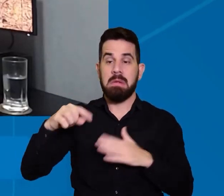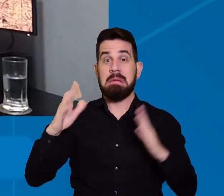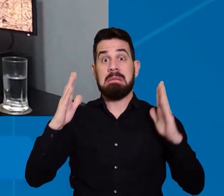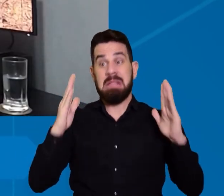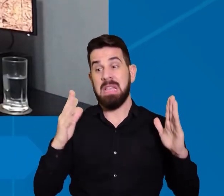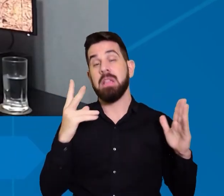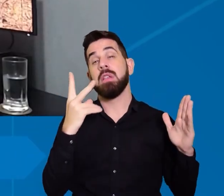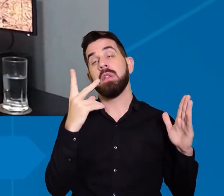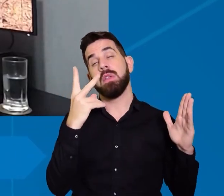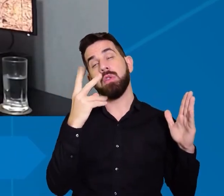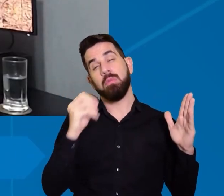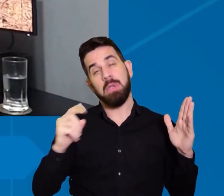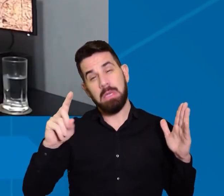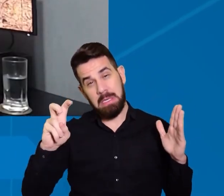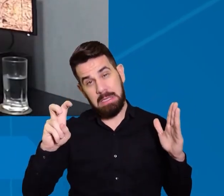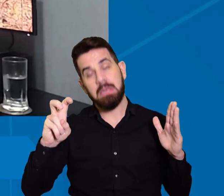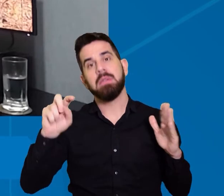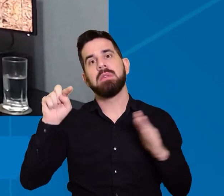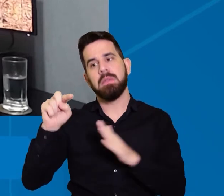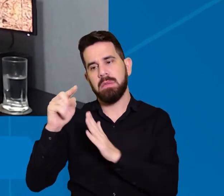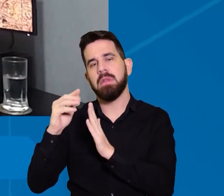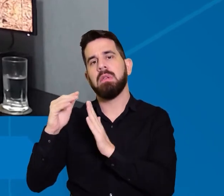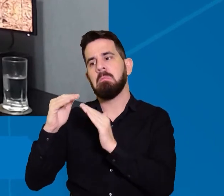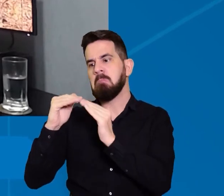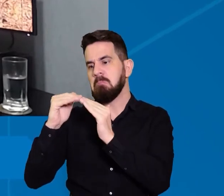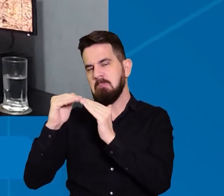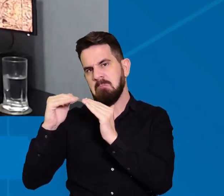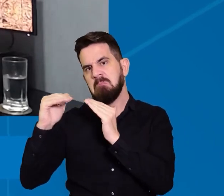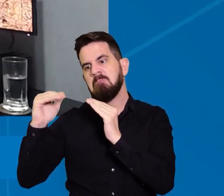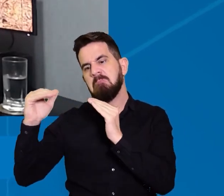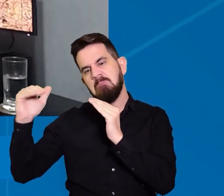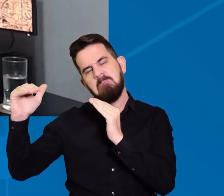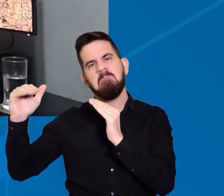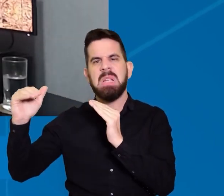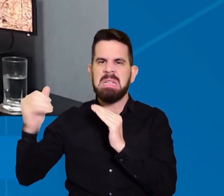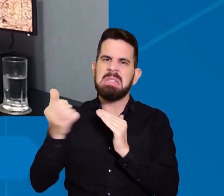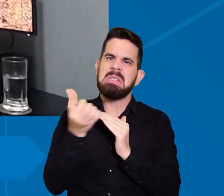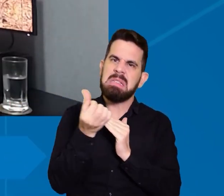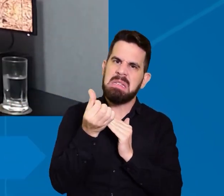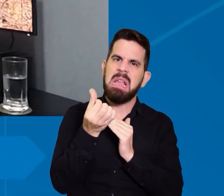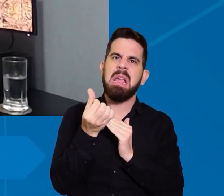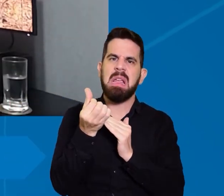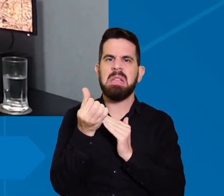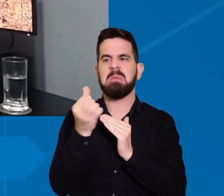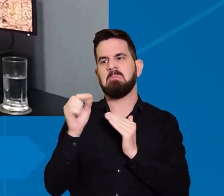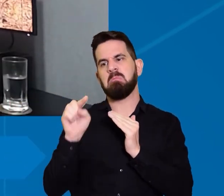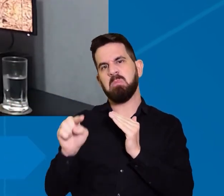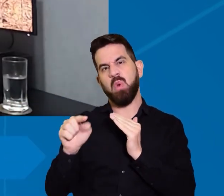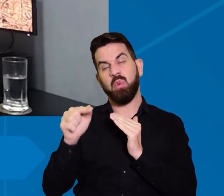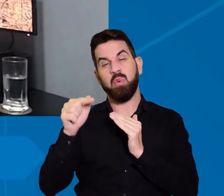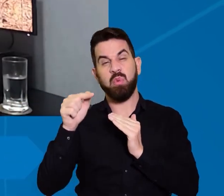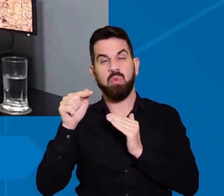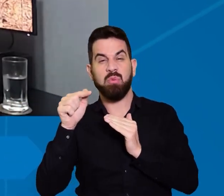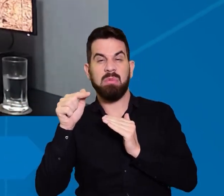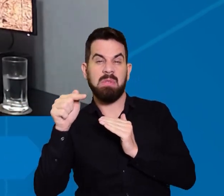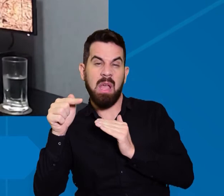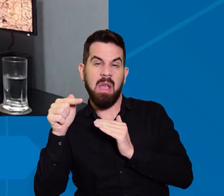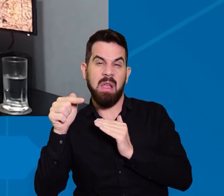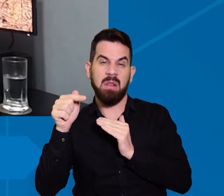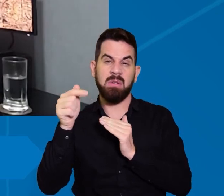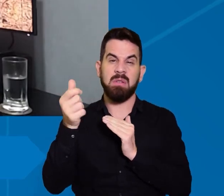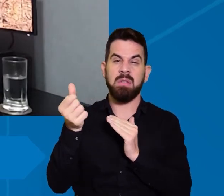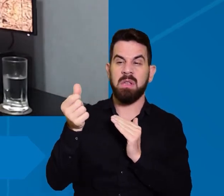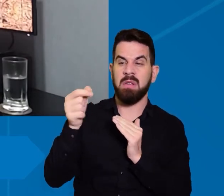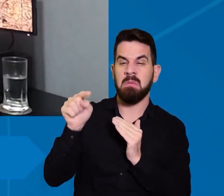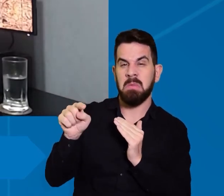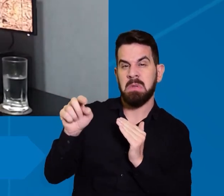as taxas no Cerrado elas tendem a se estabilizar ali entre 6.5 mil quilômetros quadrados e 7.5 mil quilômetros